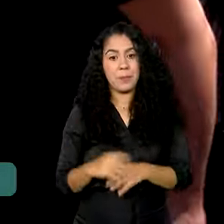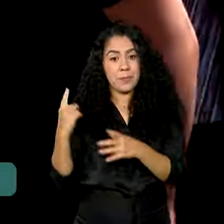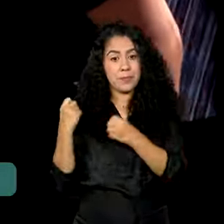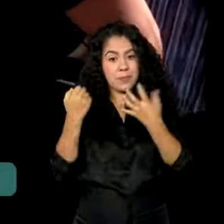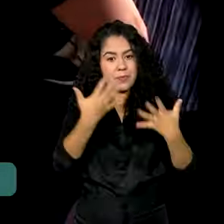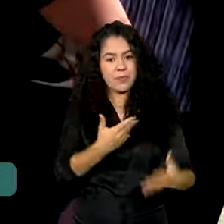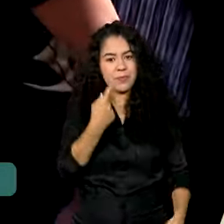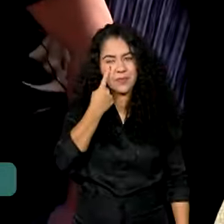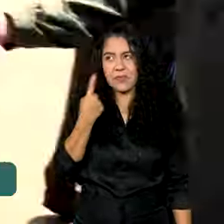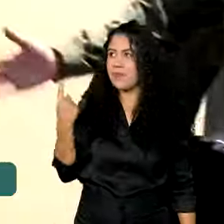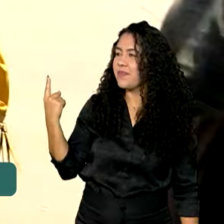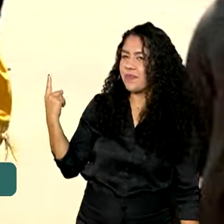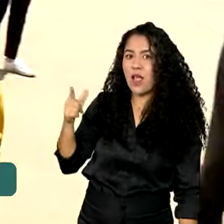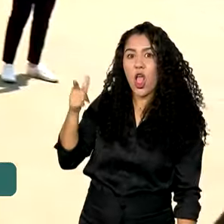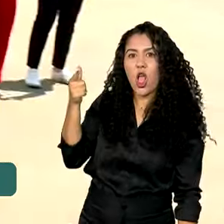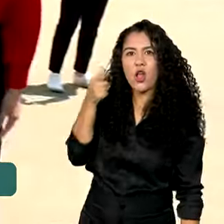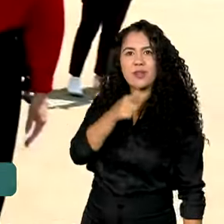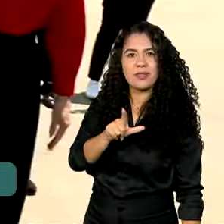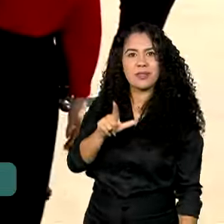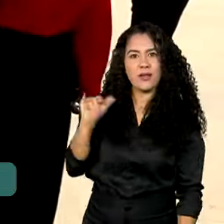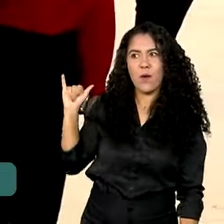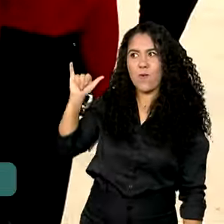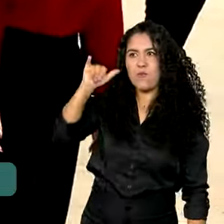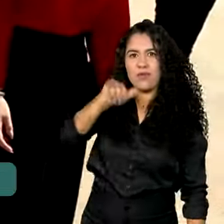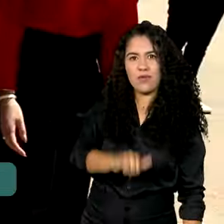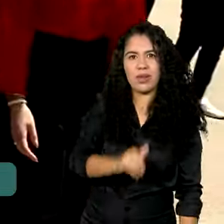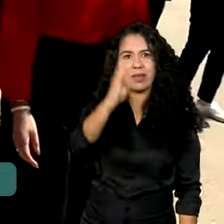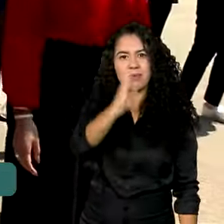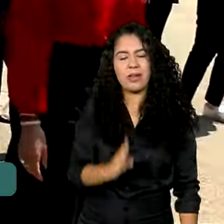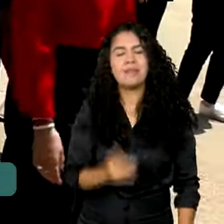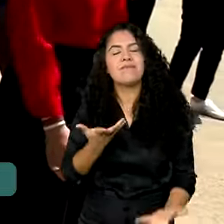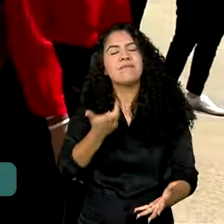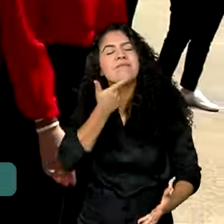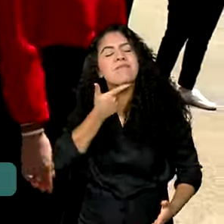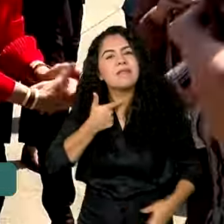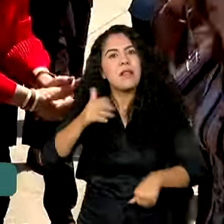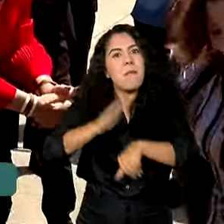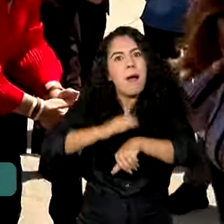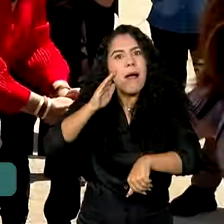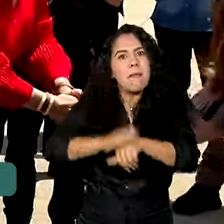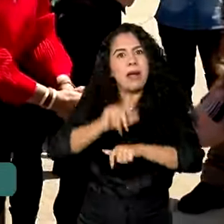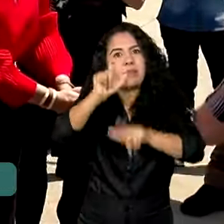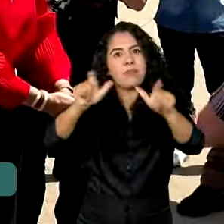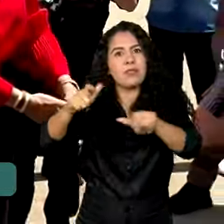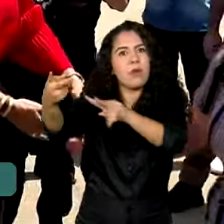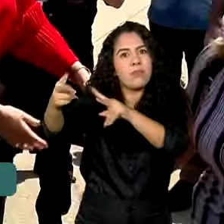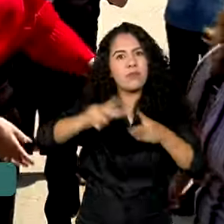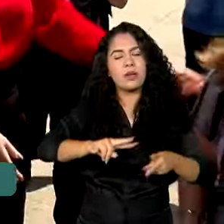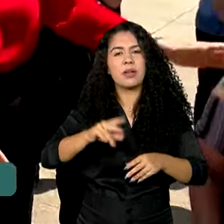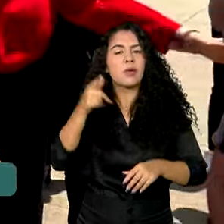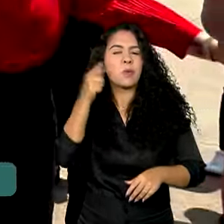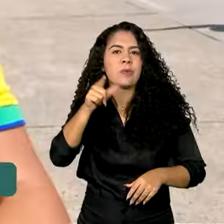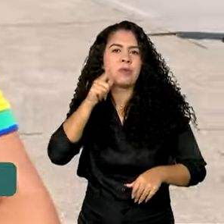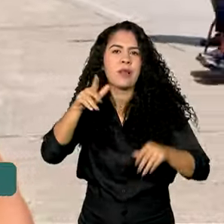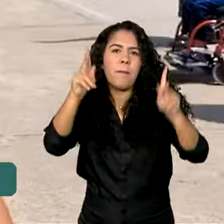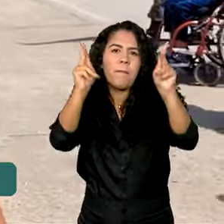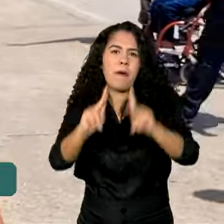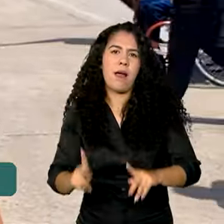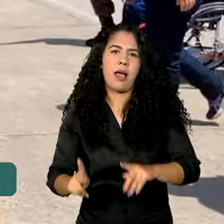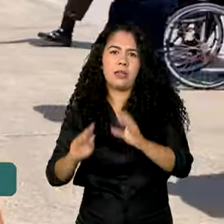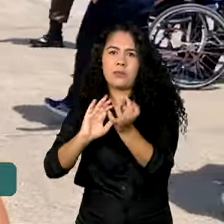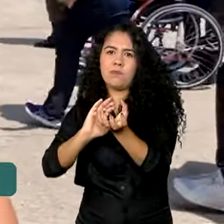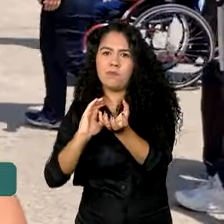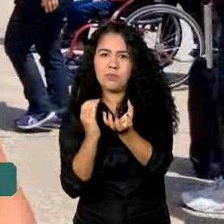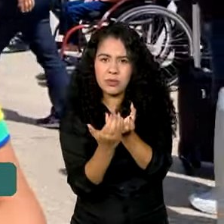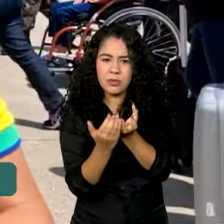conseguiram retornar ao Brasil, o desejo é de que mais pessoas consigam embarcar de volta e que a paz retorne ao Oriente Médio. A gente está